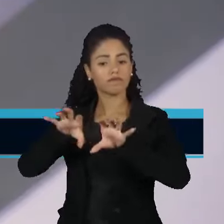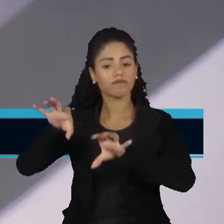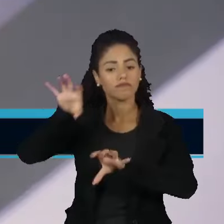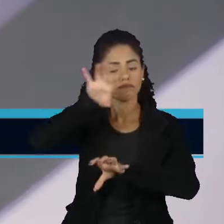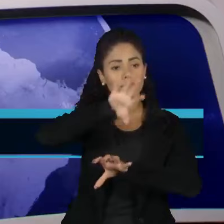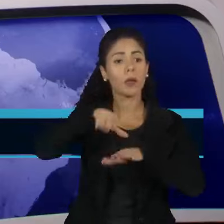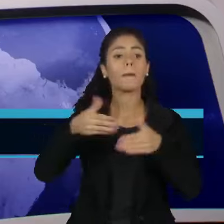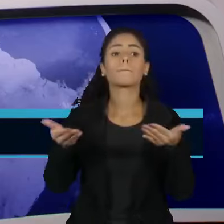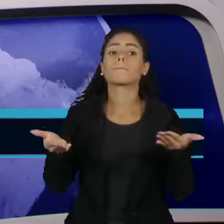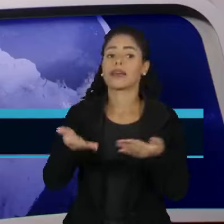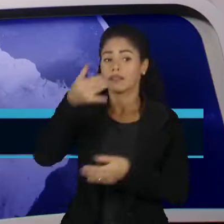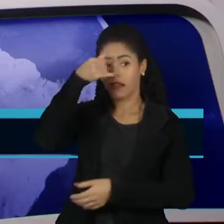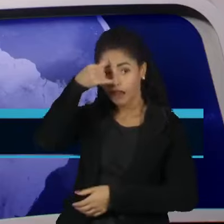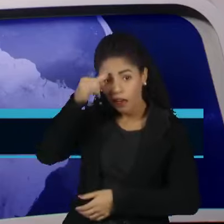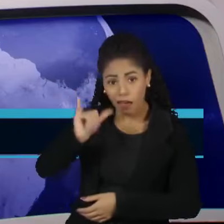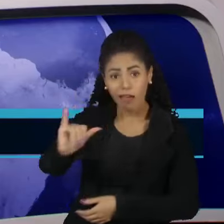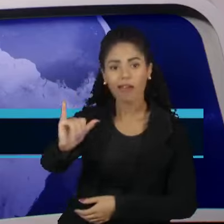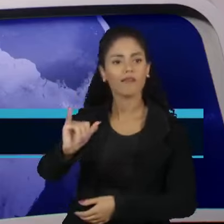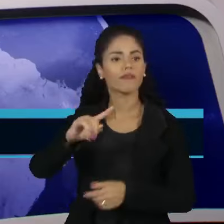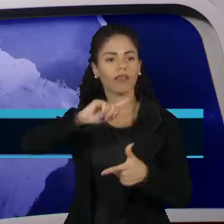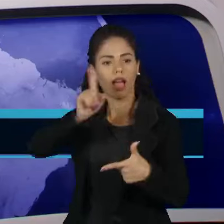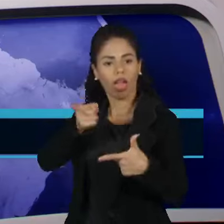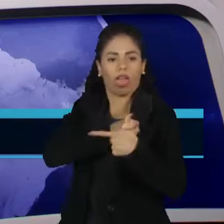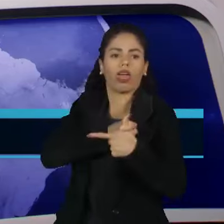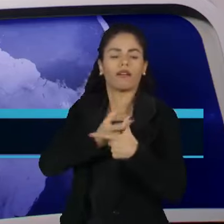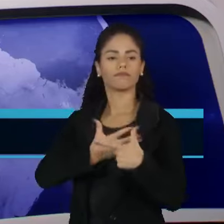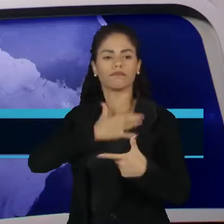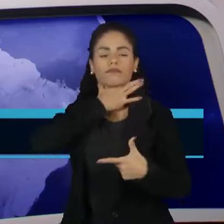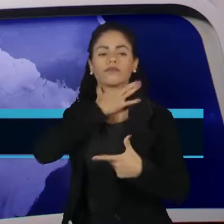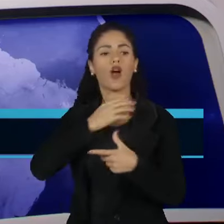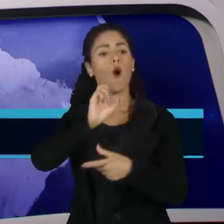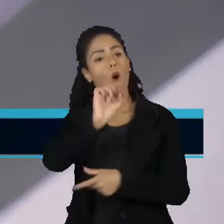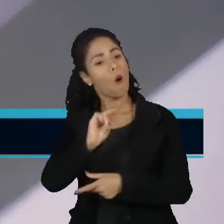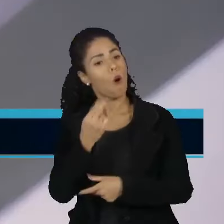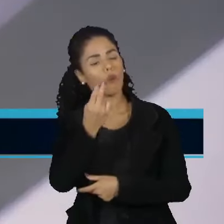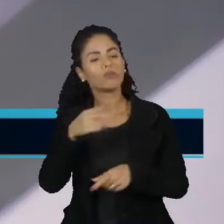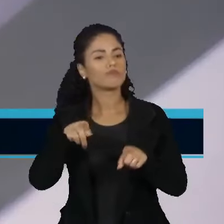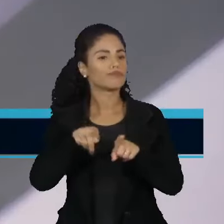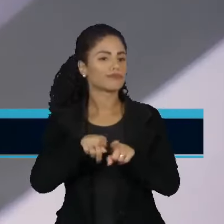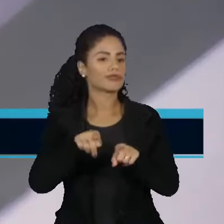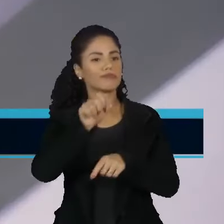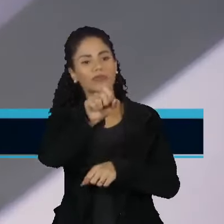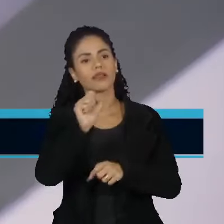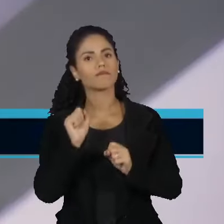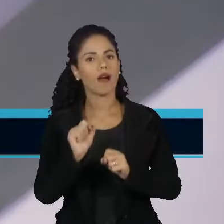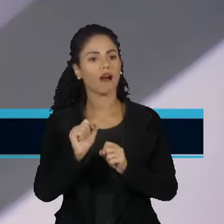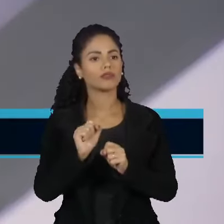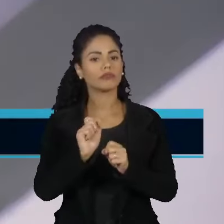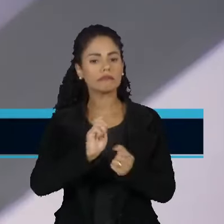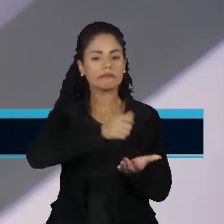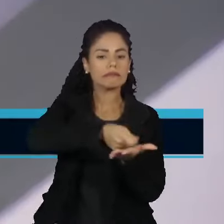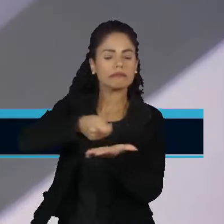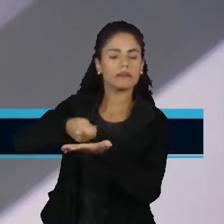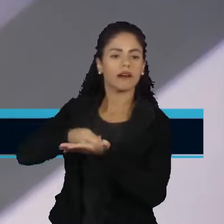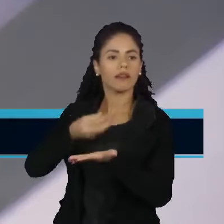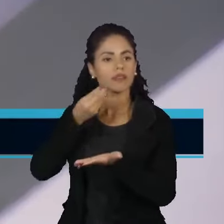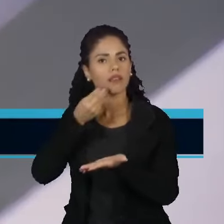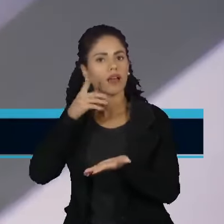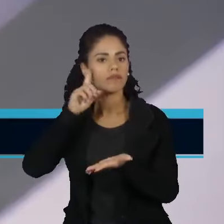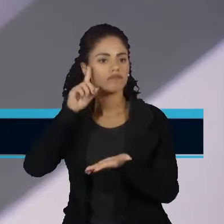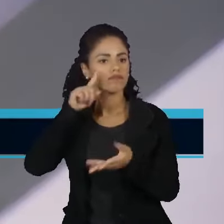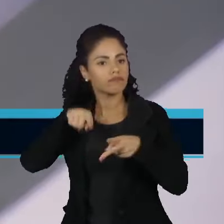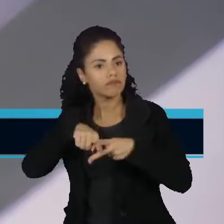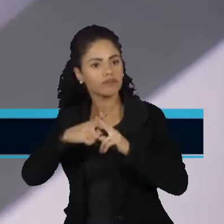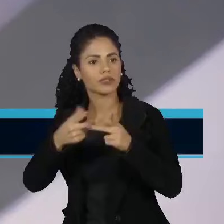com isso evitar que eles fiquem inadimplentes ou que eles inviabilizem o seu próprio custeio, o próprio dia a dia da